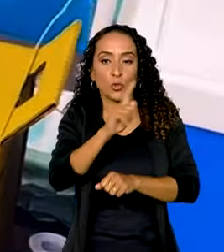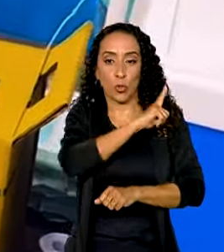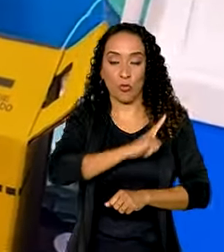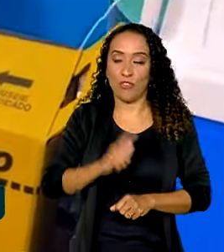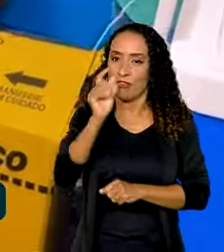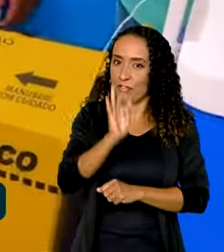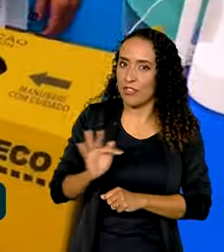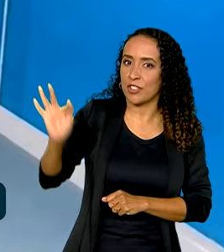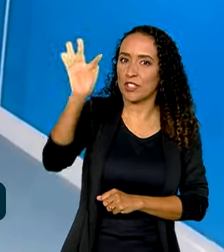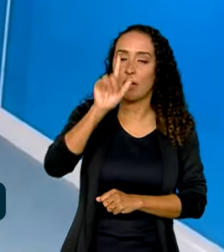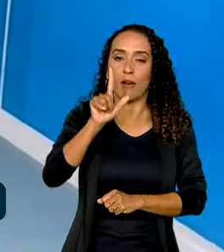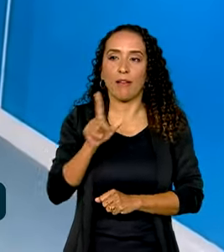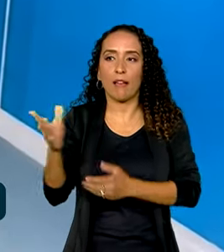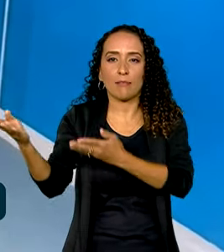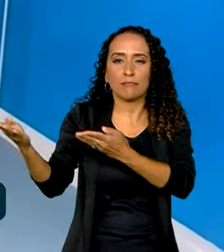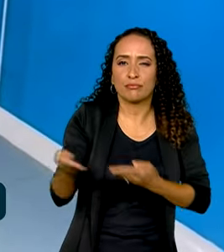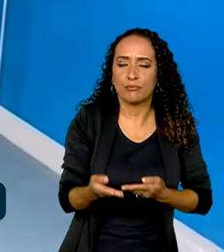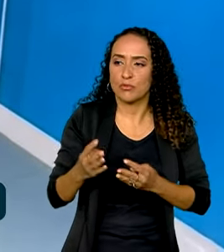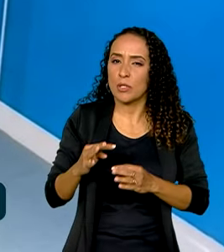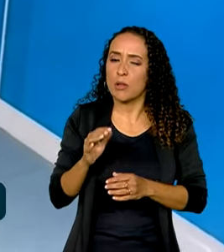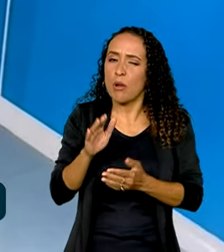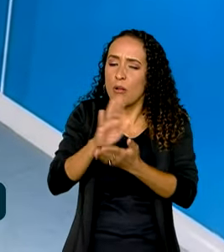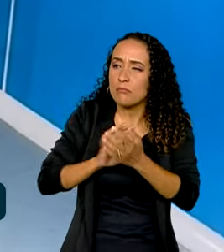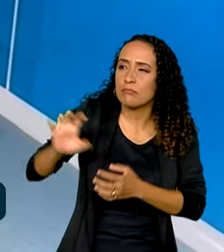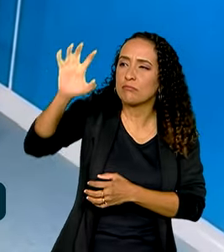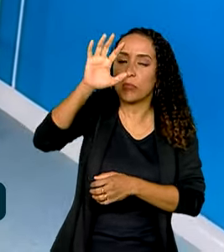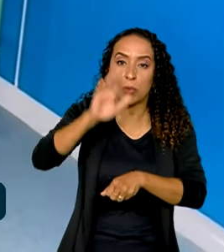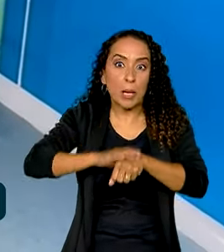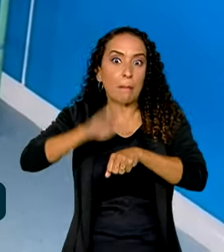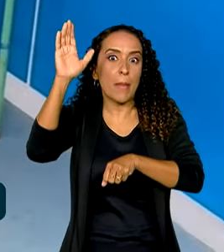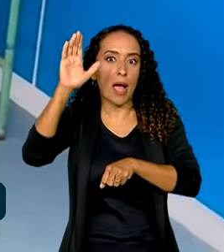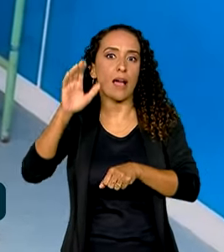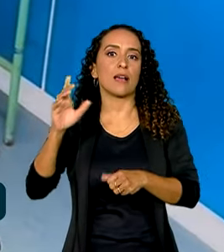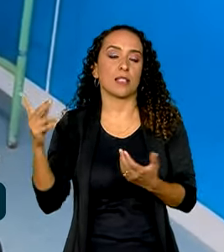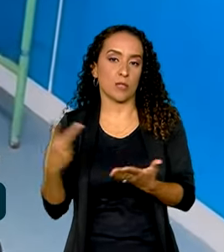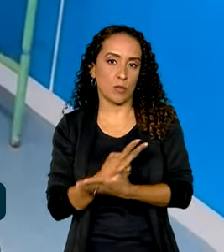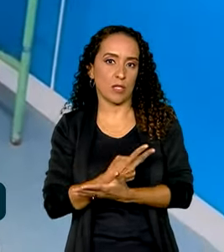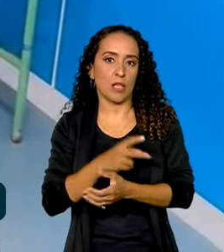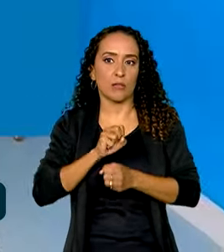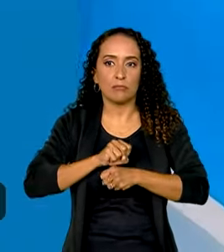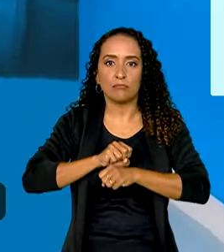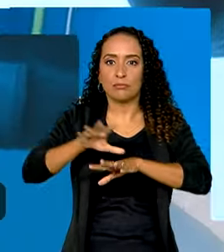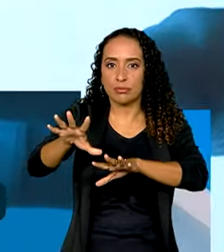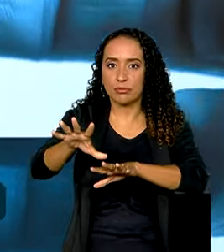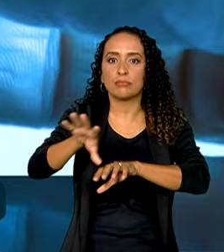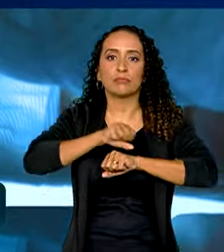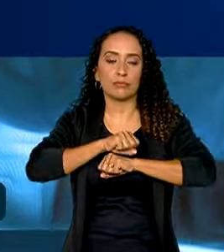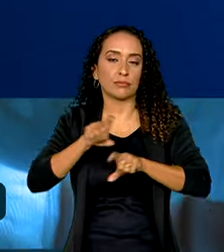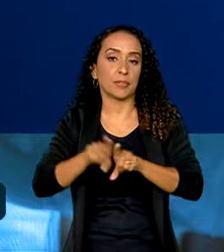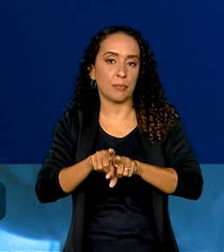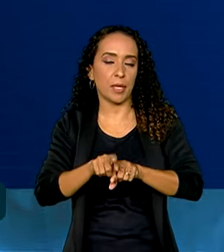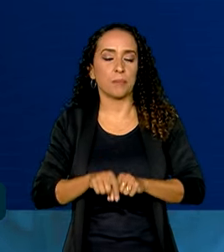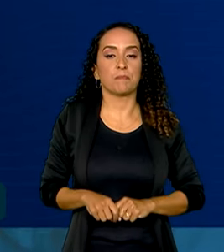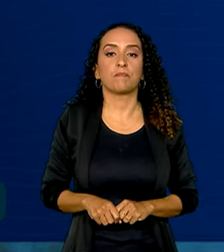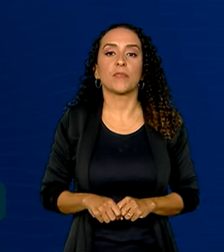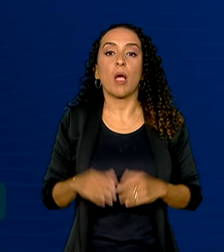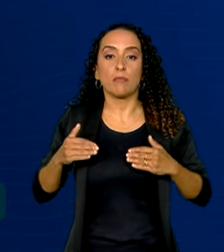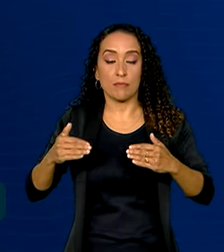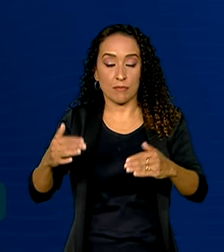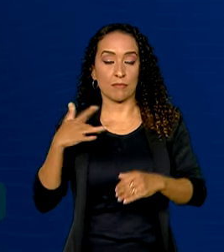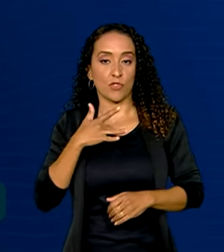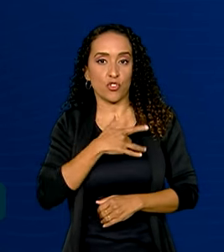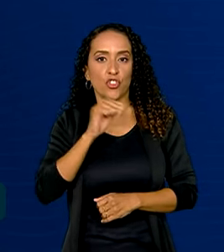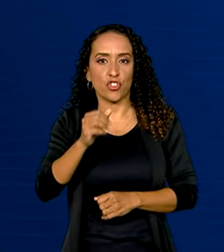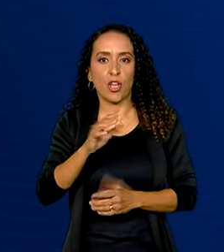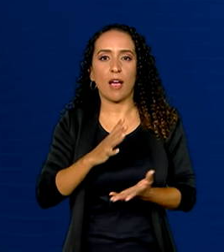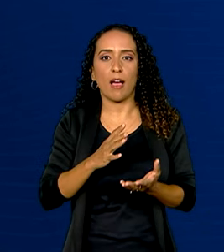federal é atender inicialmente as regiões com maior incidência e transmissão do vírus. O Ministério da Saúde já